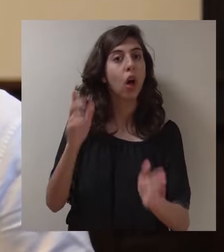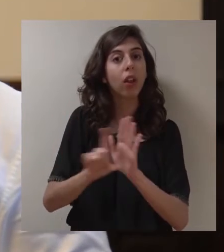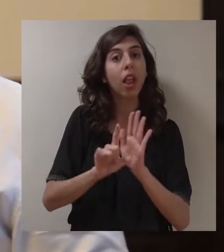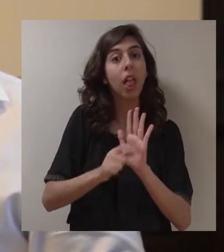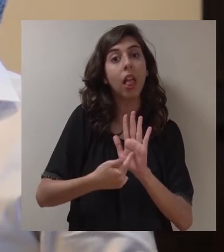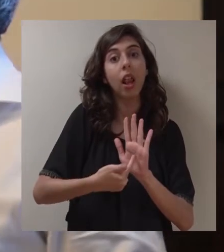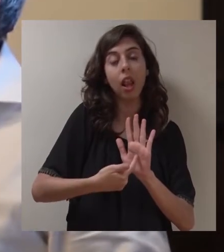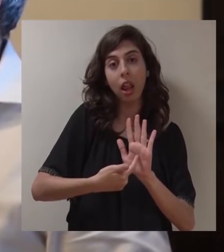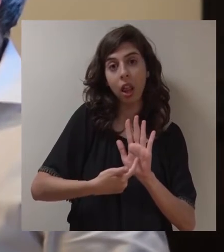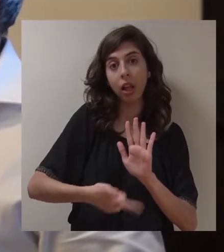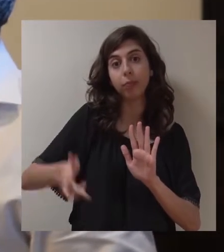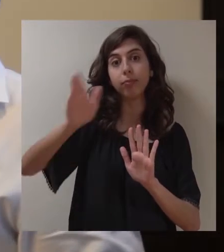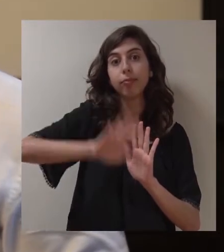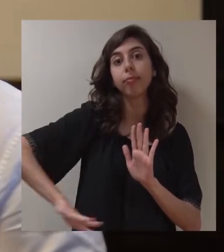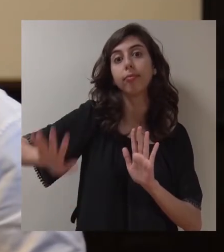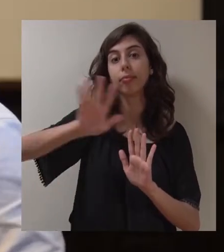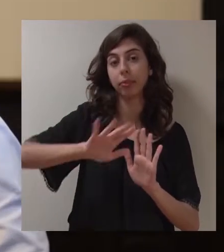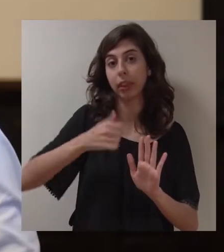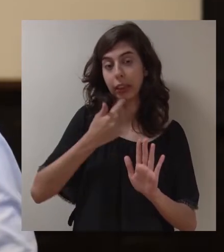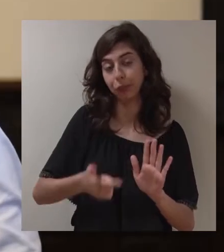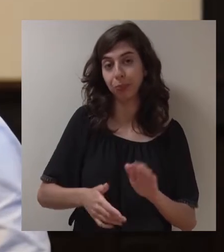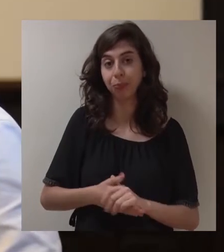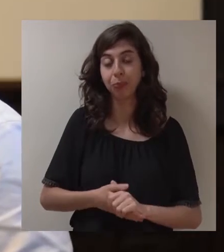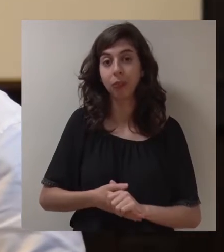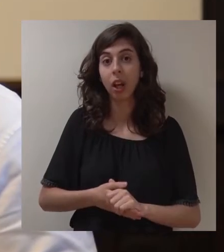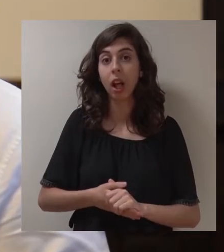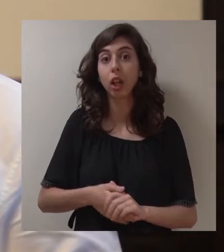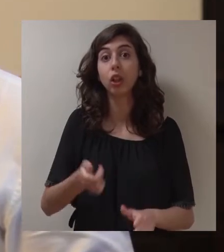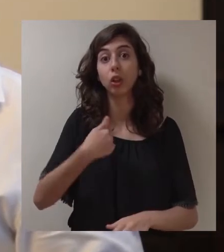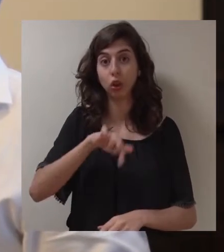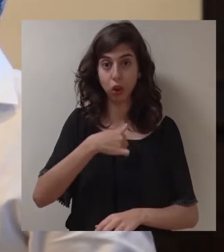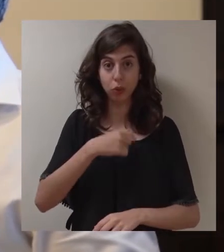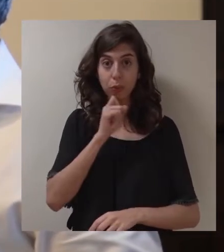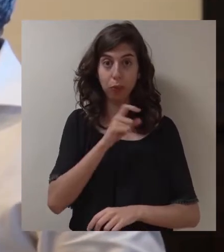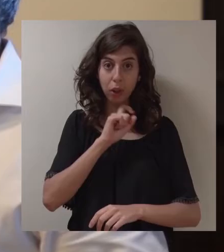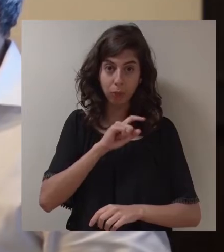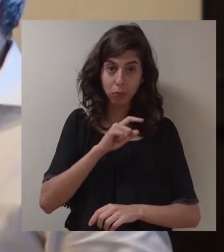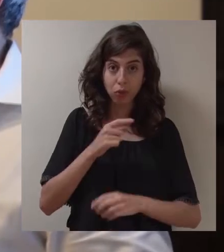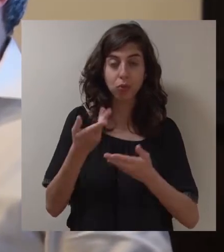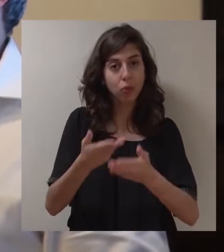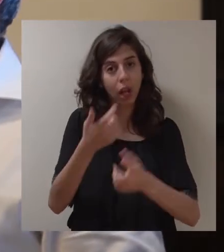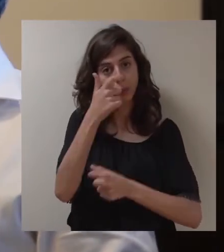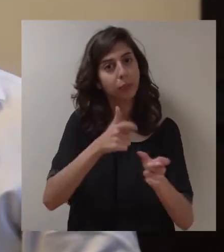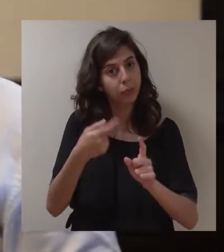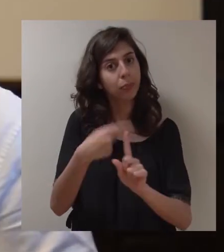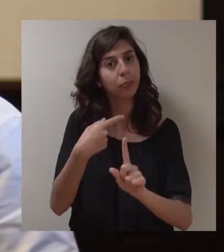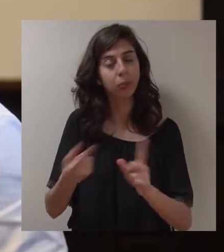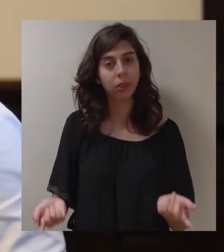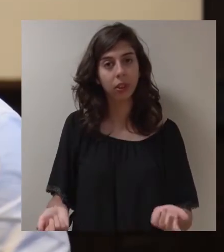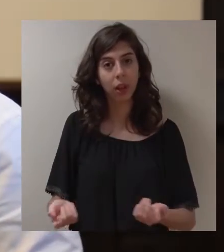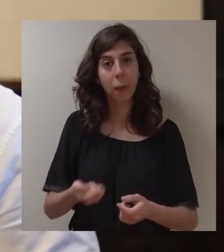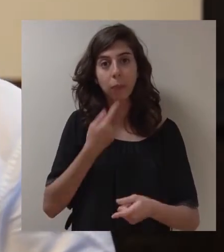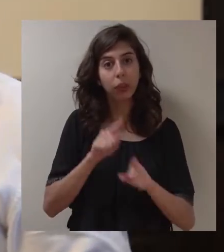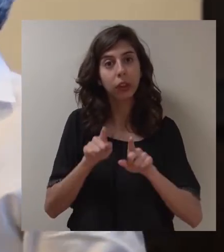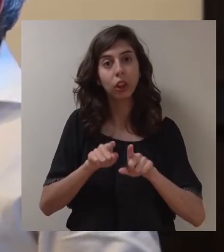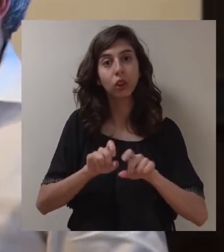apenas na fatura de água a componente de resíduos sólidos que a lei obriga a nível nacional. E fomos capazes, portanto, de desonerar os cidadãos.